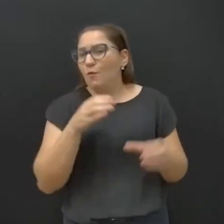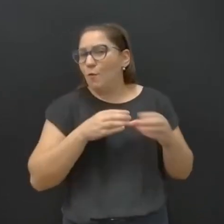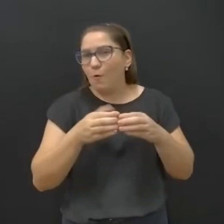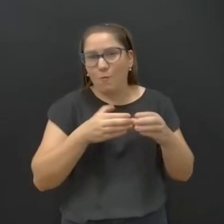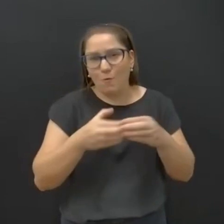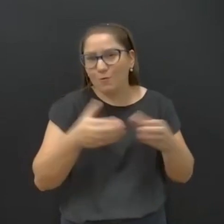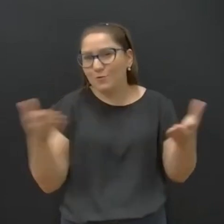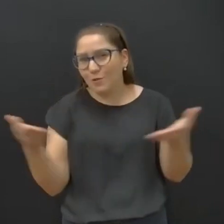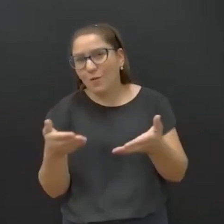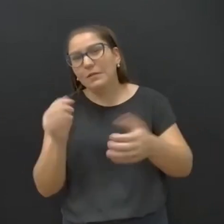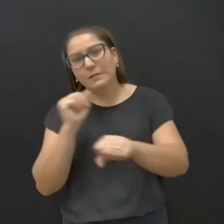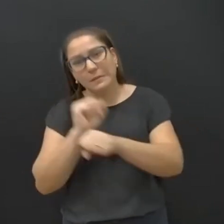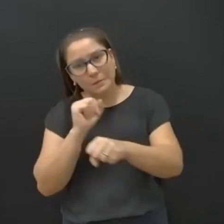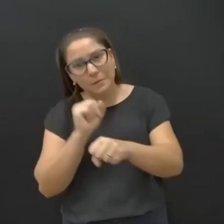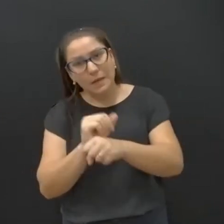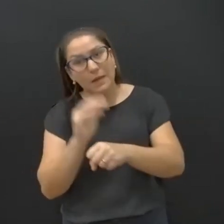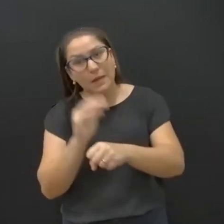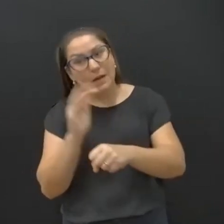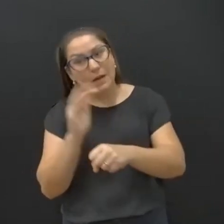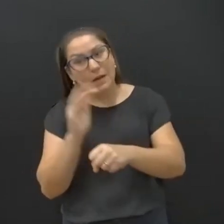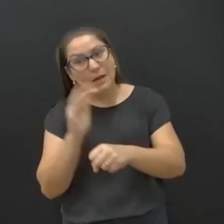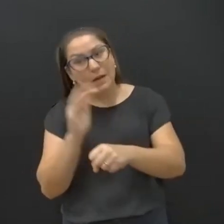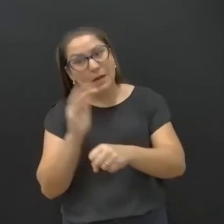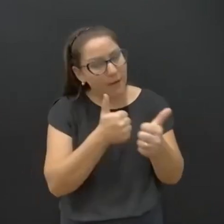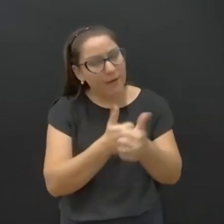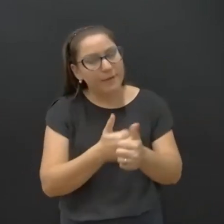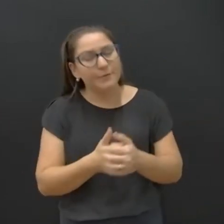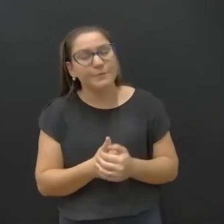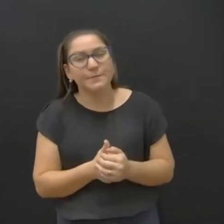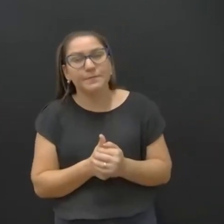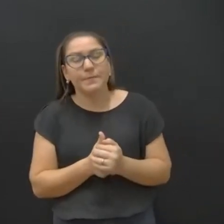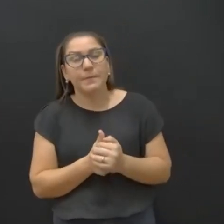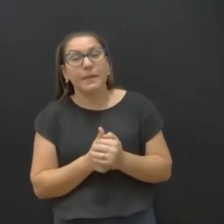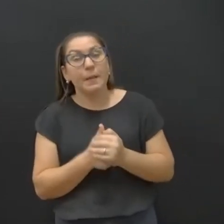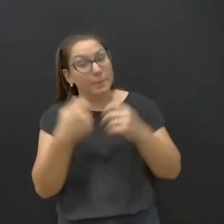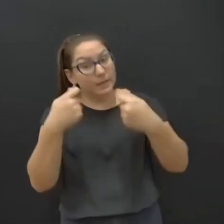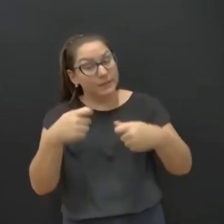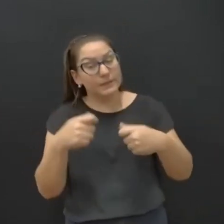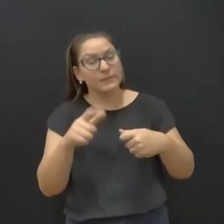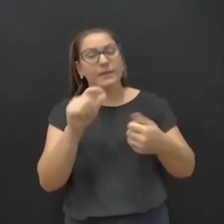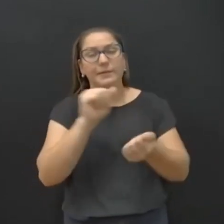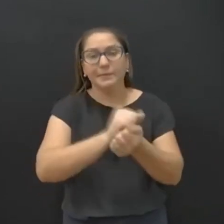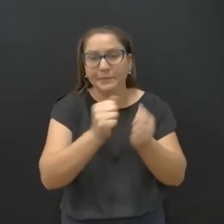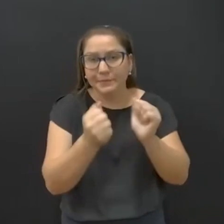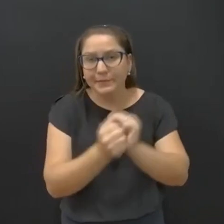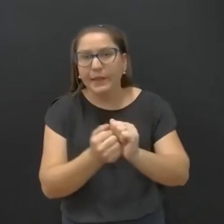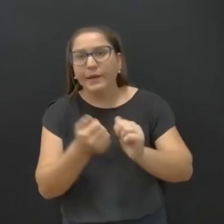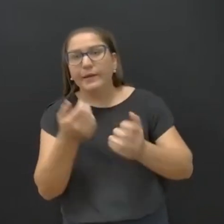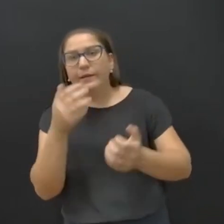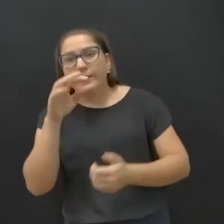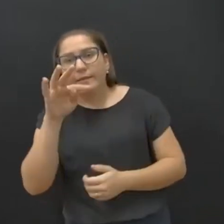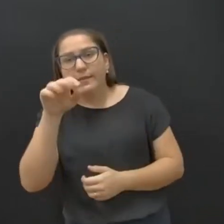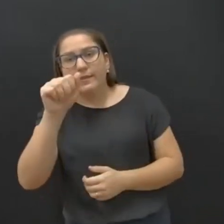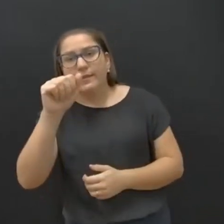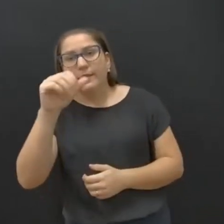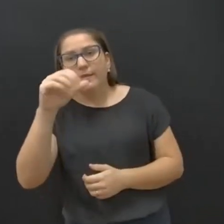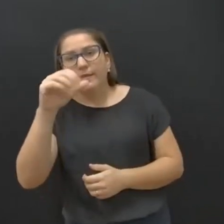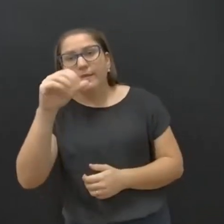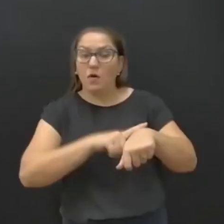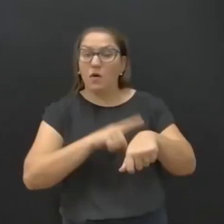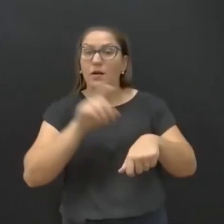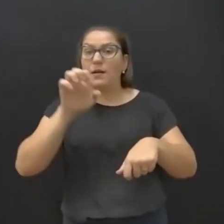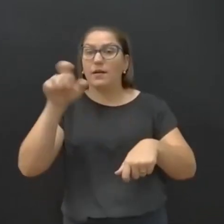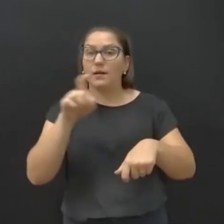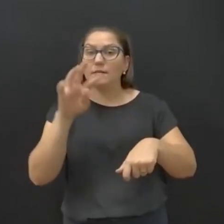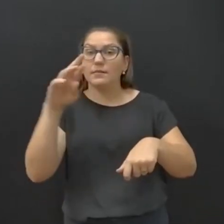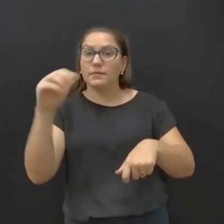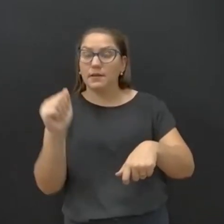que a gente espera que tenha num futuro próximo, é preciso flexibilizar esse TAC, é preciso pagar as horas extras